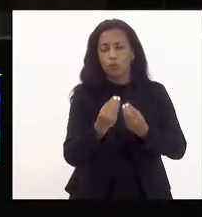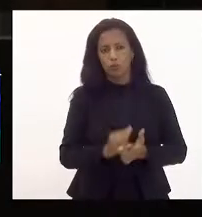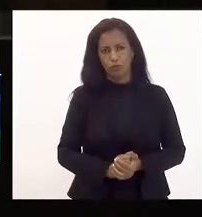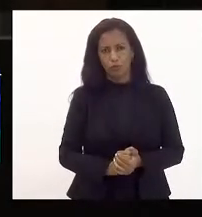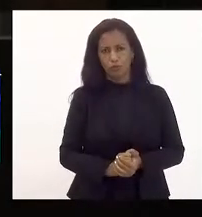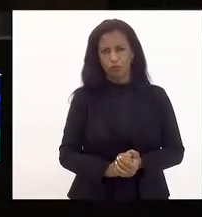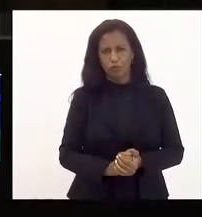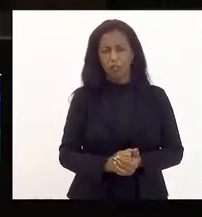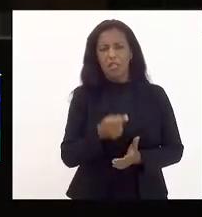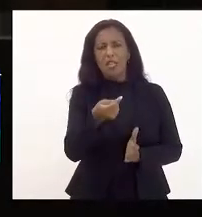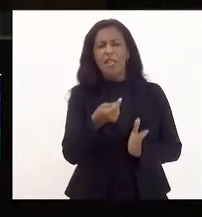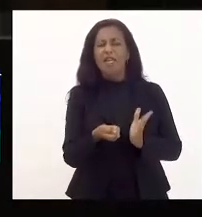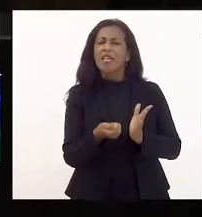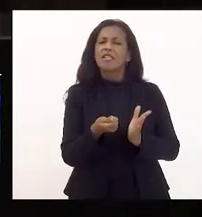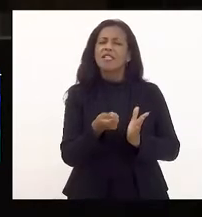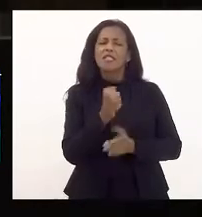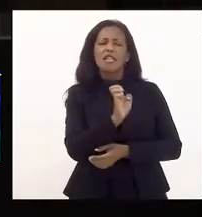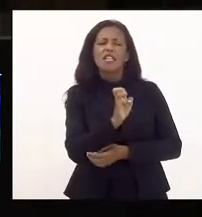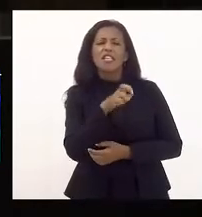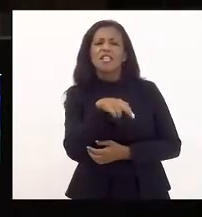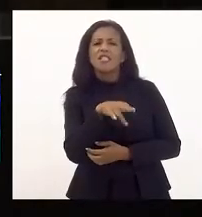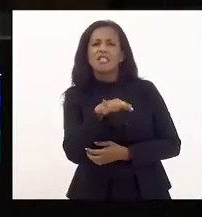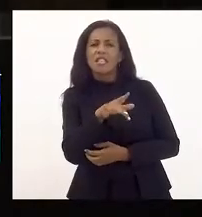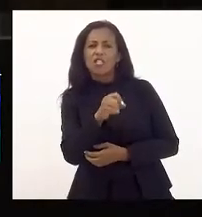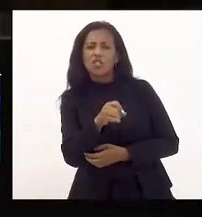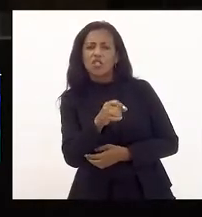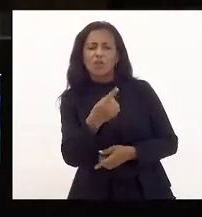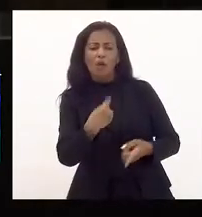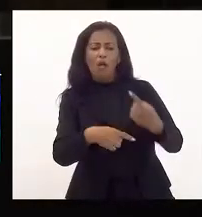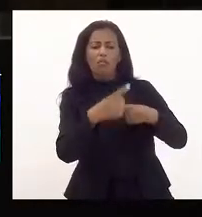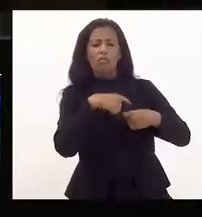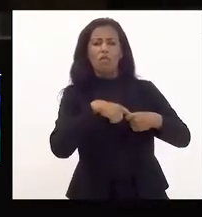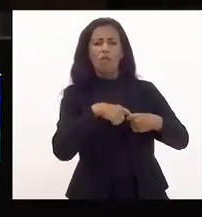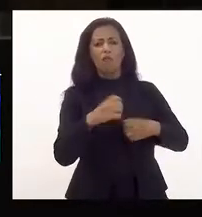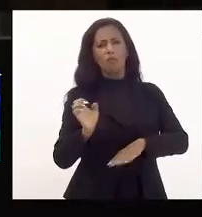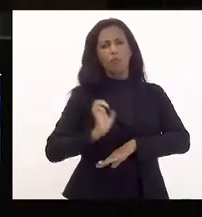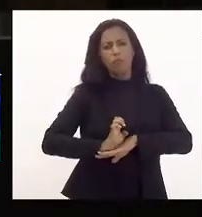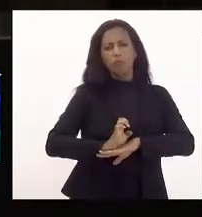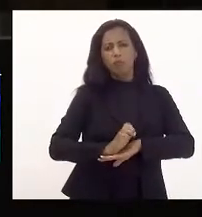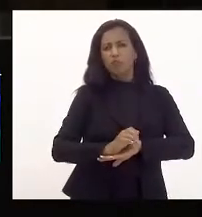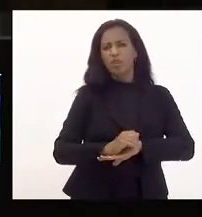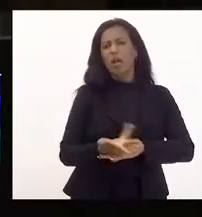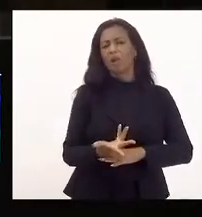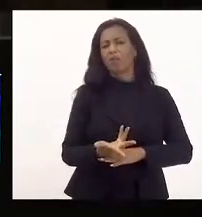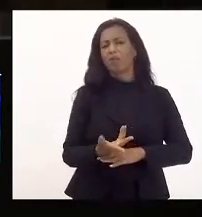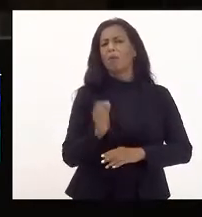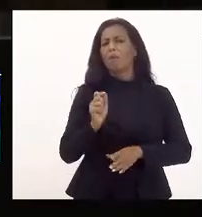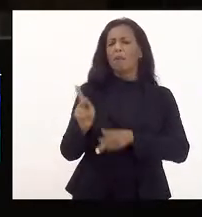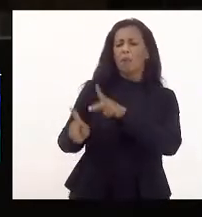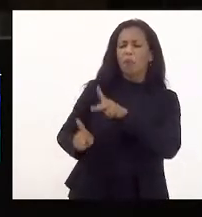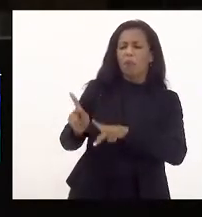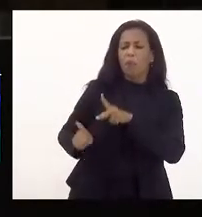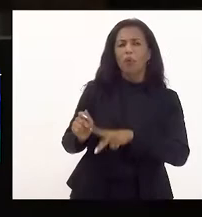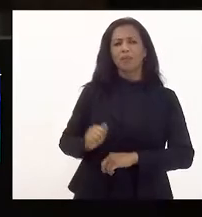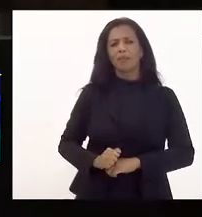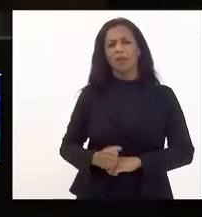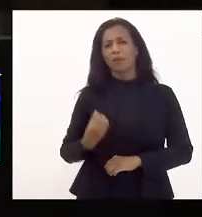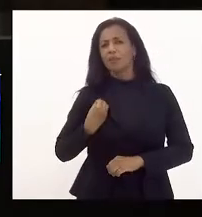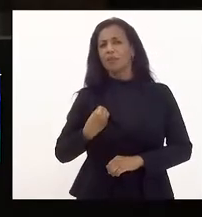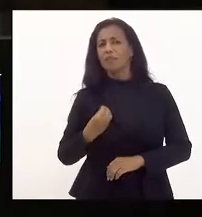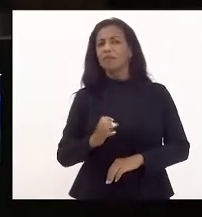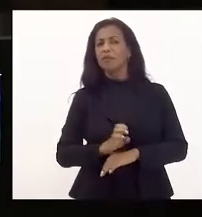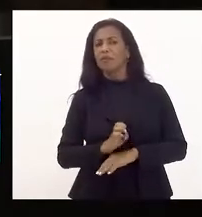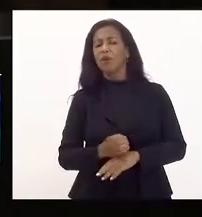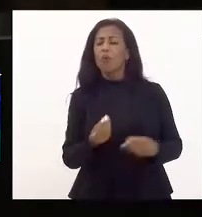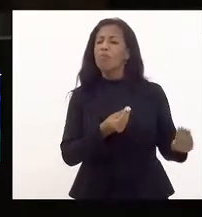O que esses incentivos fiscais trazem de retorno para o Estado do Rio de Janeiro, para a população fluminense que mora no nosso Estado? E